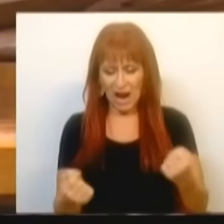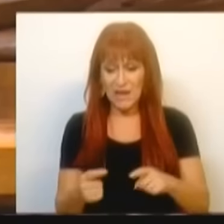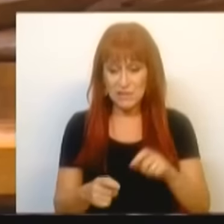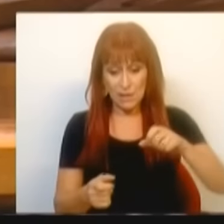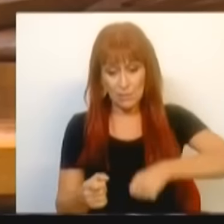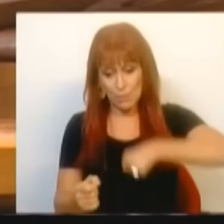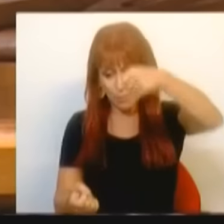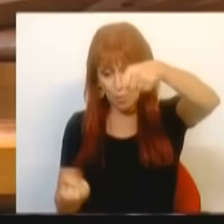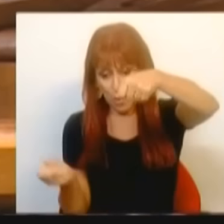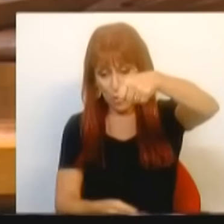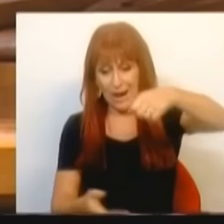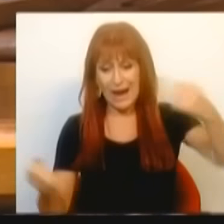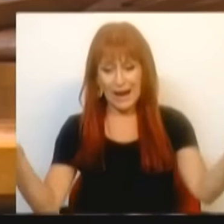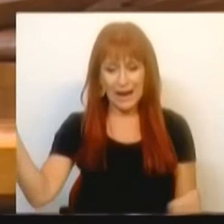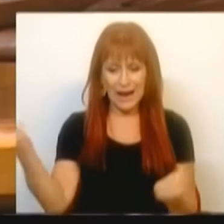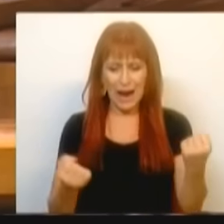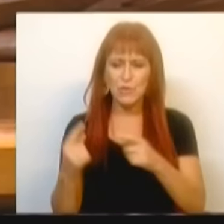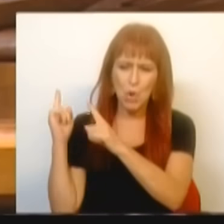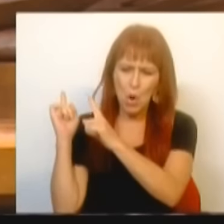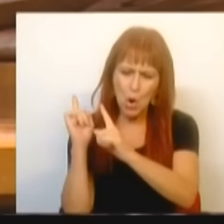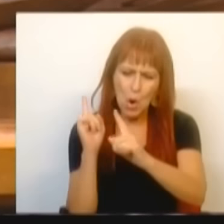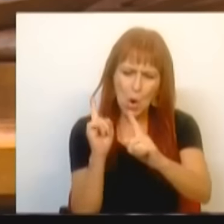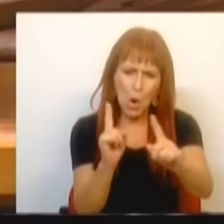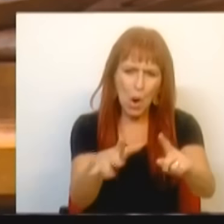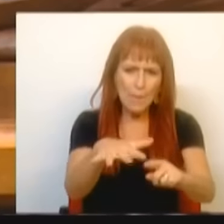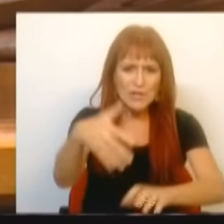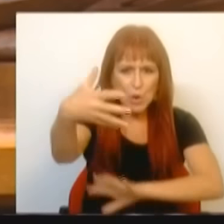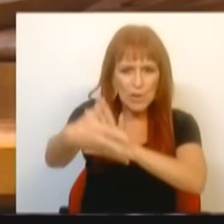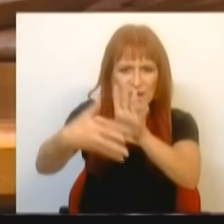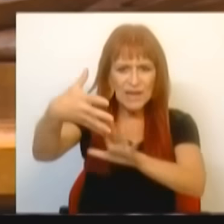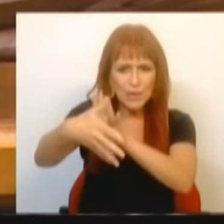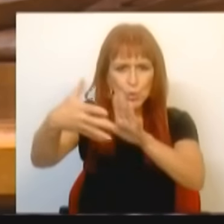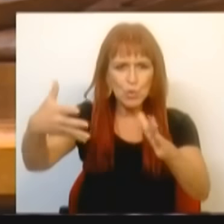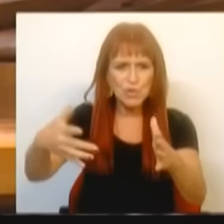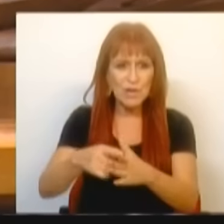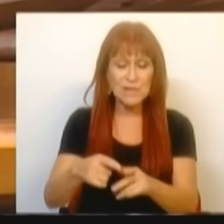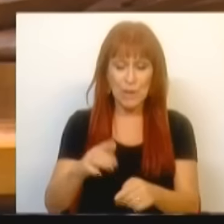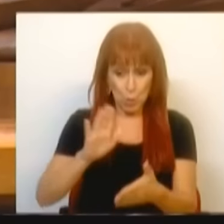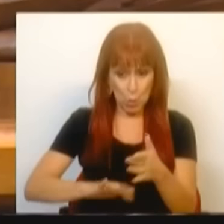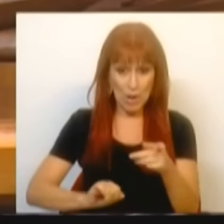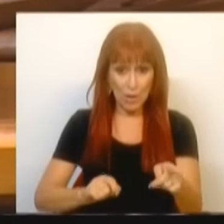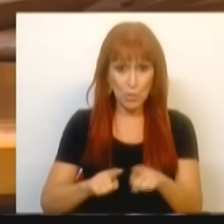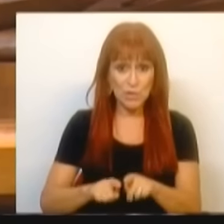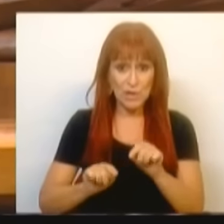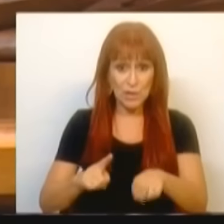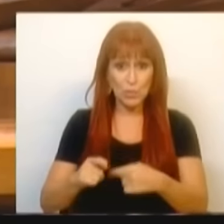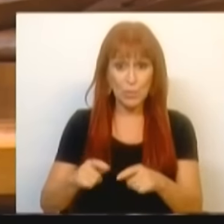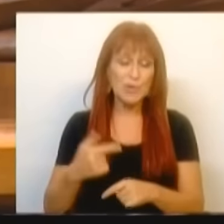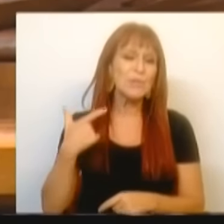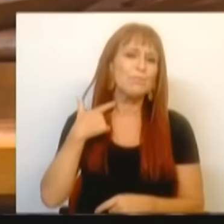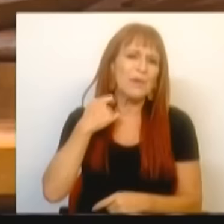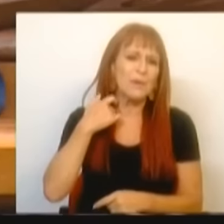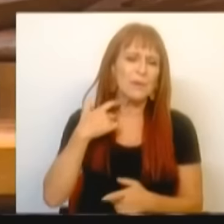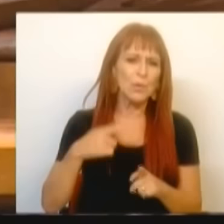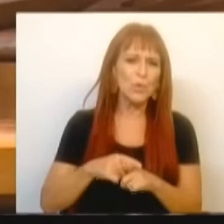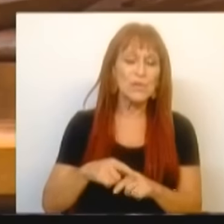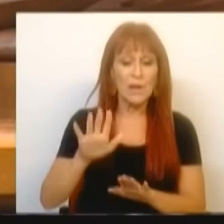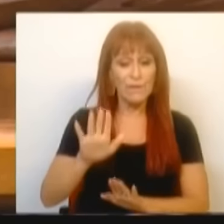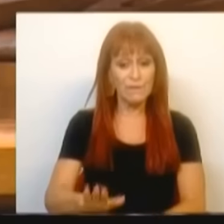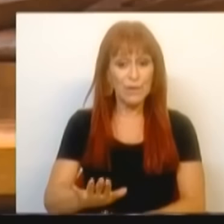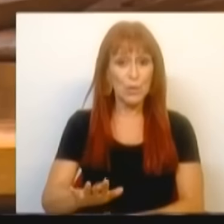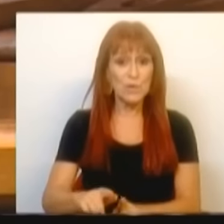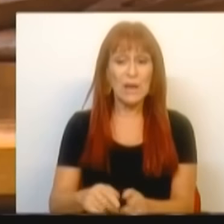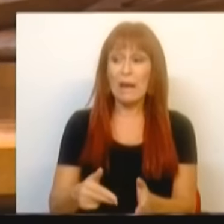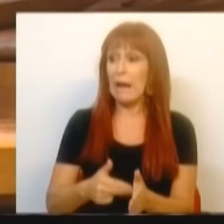bagageira do carro. Transportou-o para uma zona industrial. Este colega levou depois um tiro no pescoço. E ali ficou à